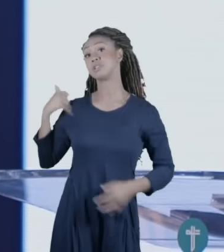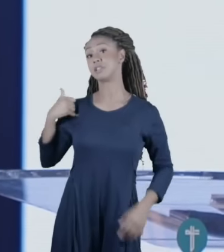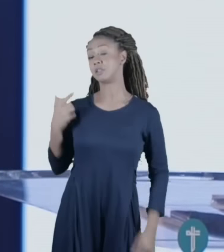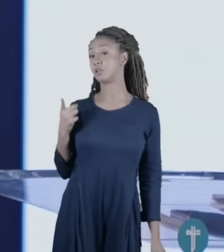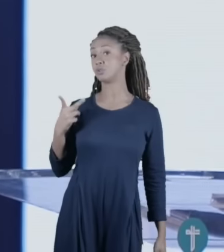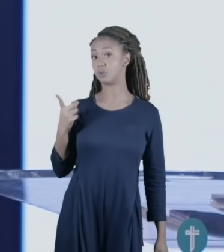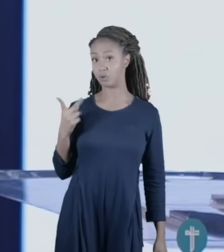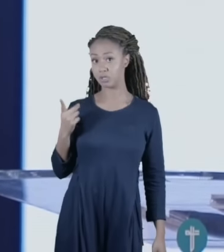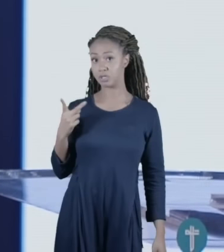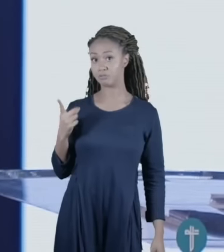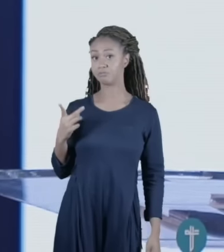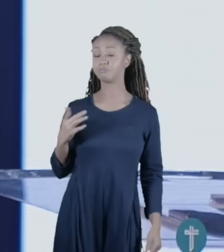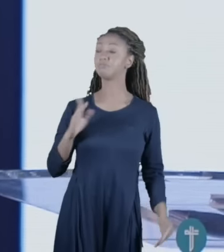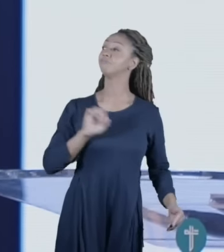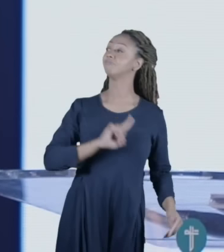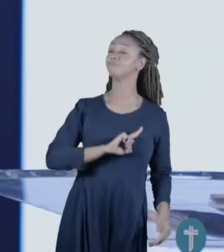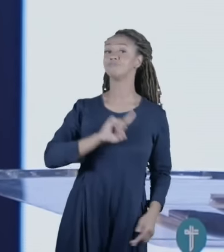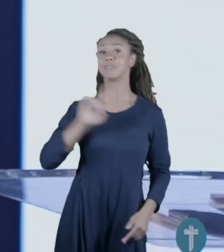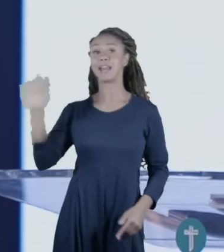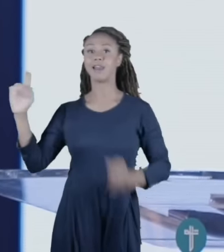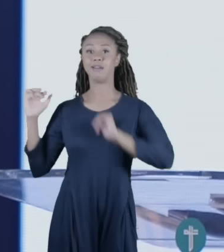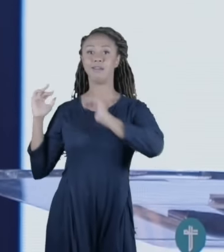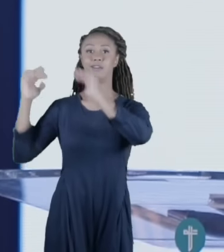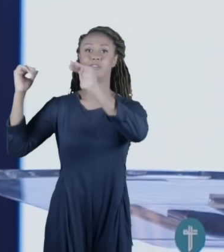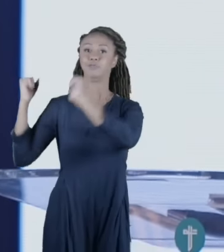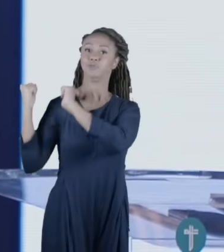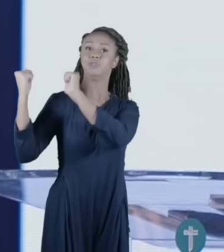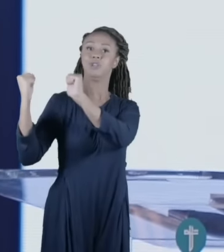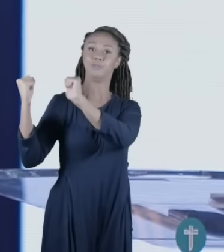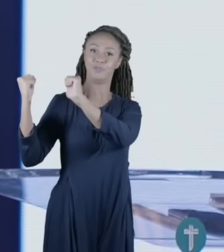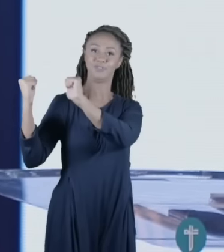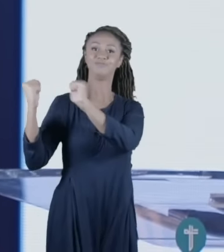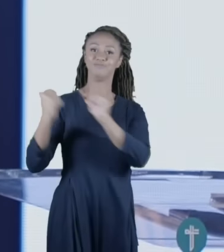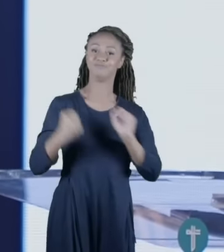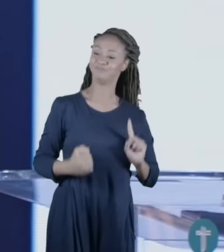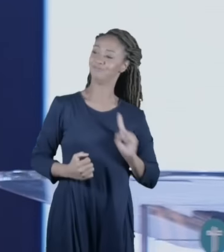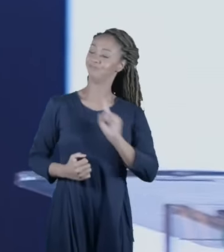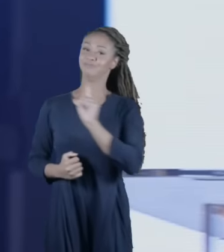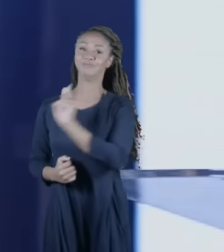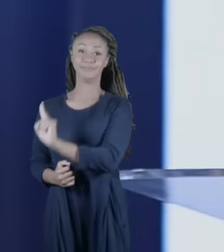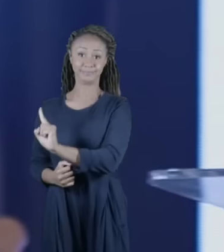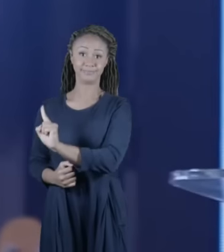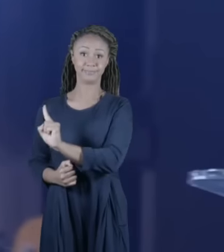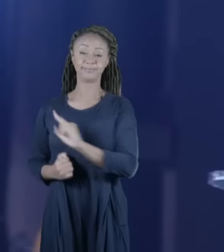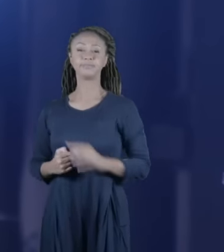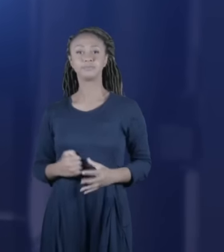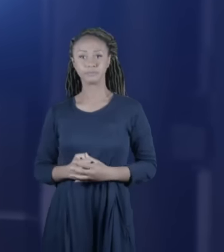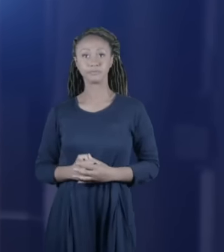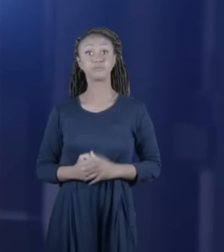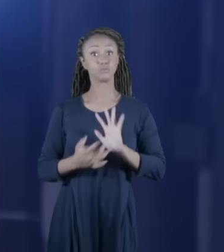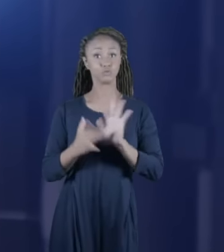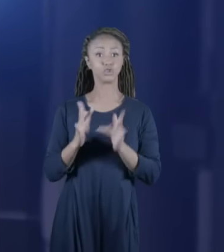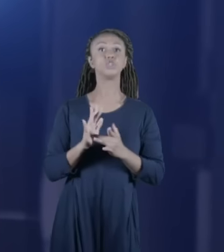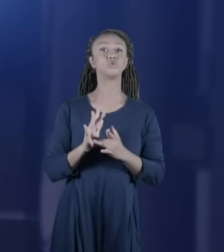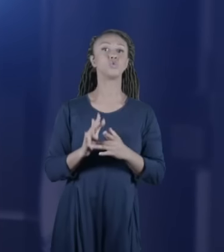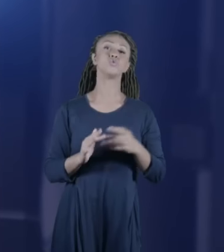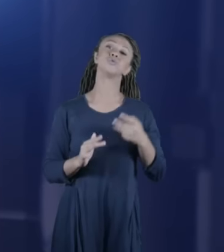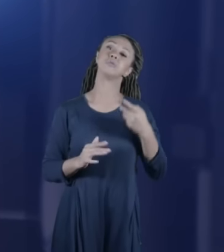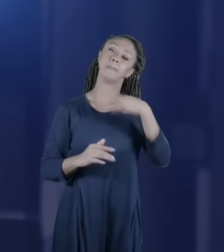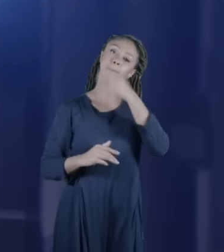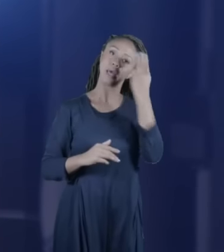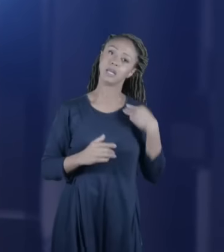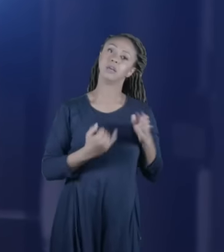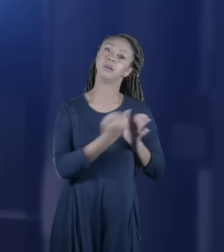sendo sendo levado ao templo de Jerusalém. ele vai ele é levado ao templo de